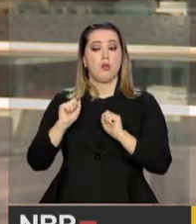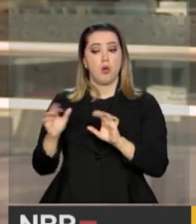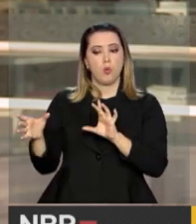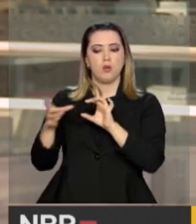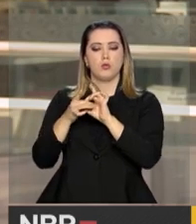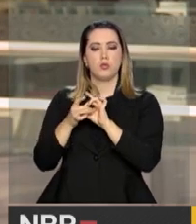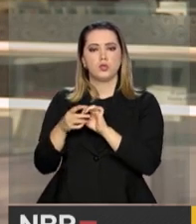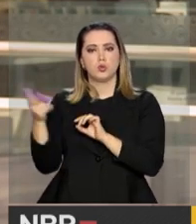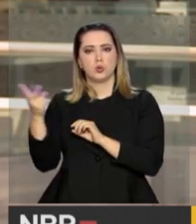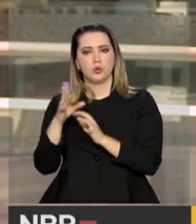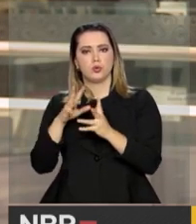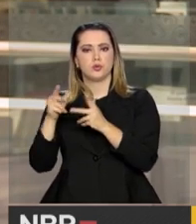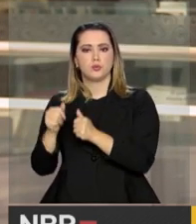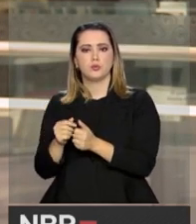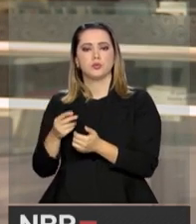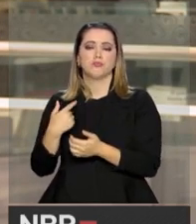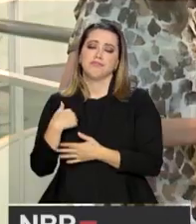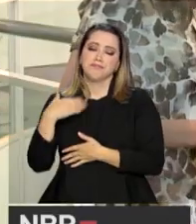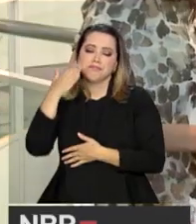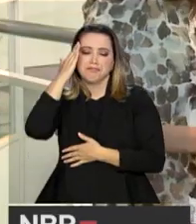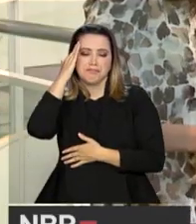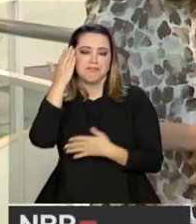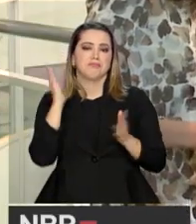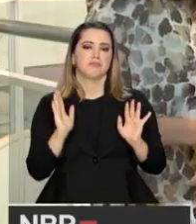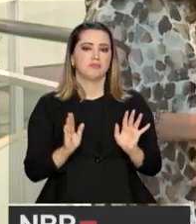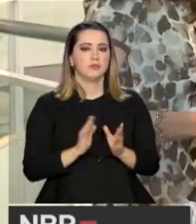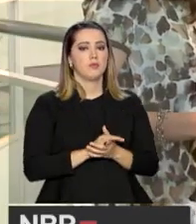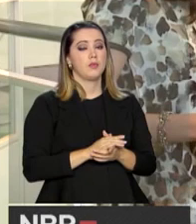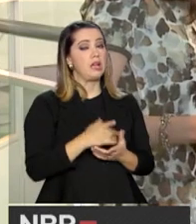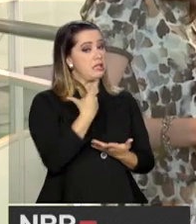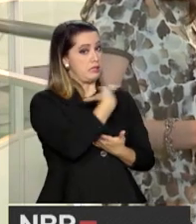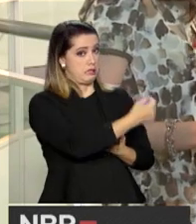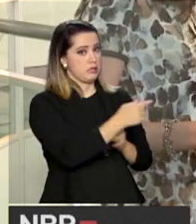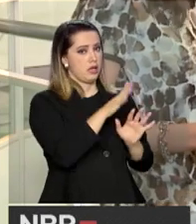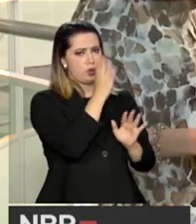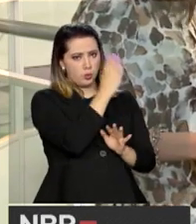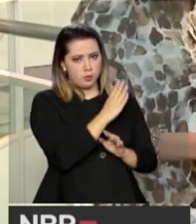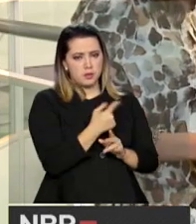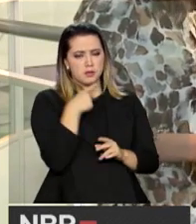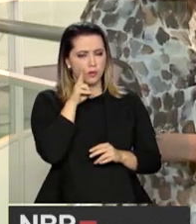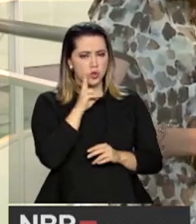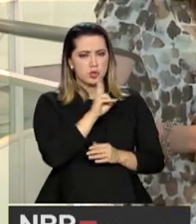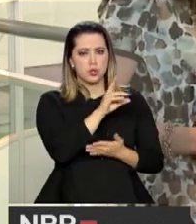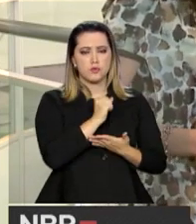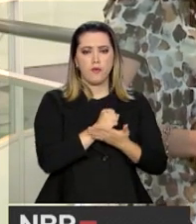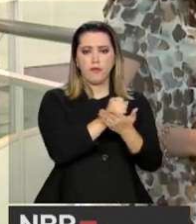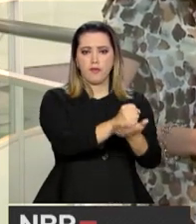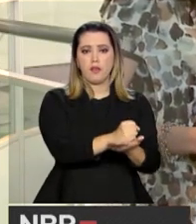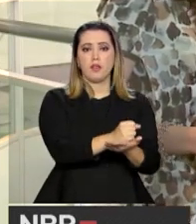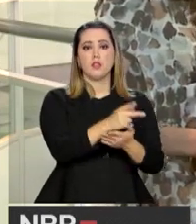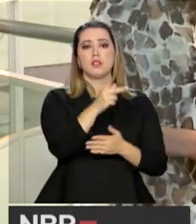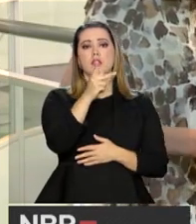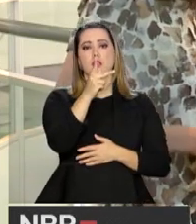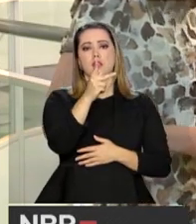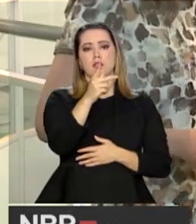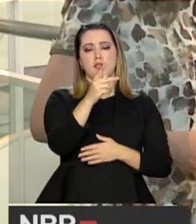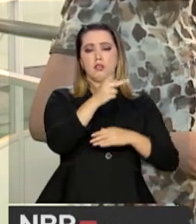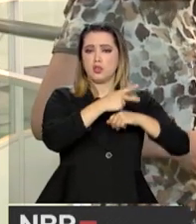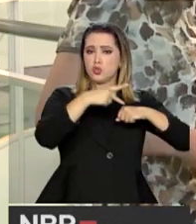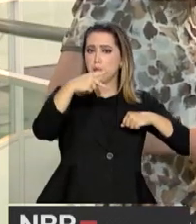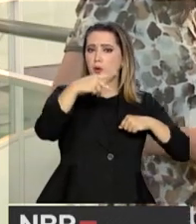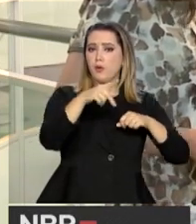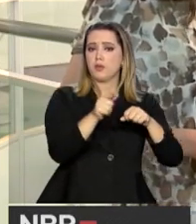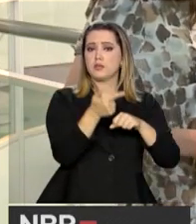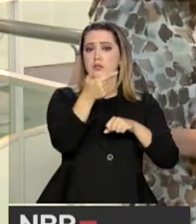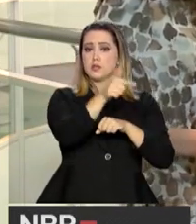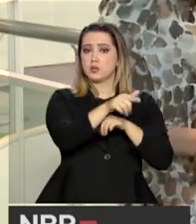unir o melhor de dois mundos, no meu entendimento. Agora, saindo aqui do Brasil, a gente vê muita oferta de pós-graduações internacionais